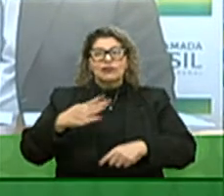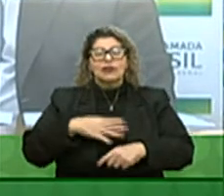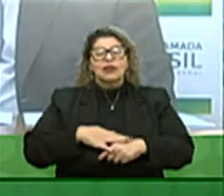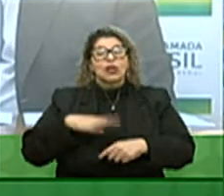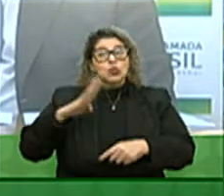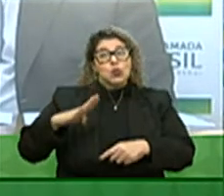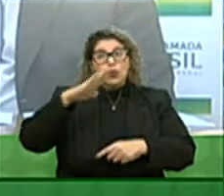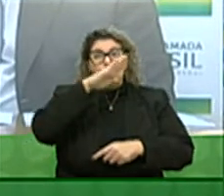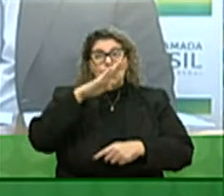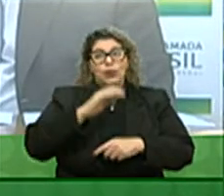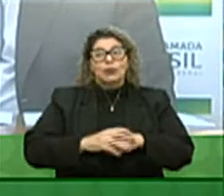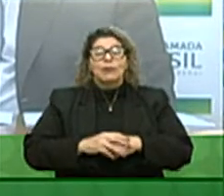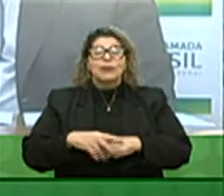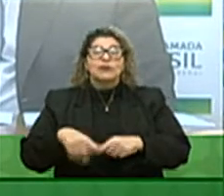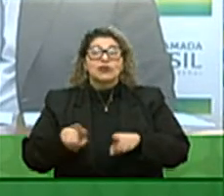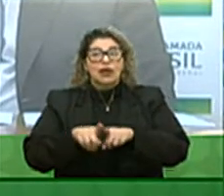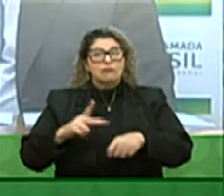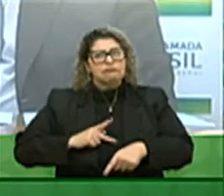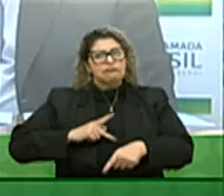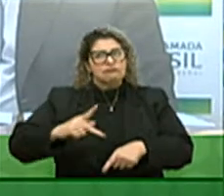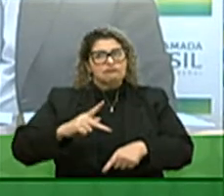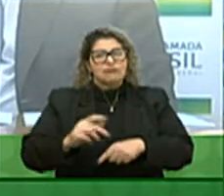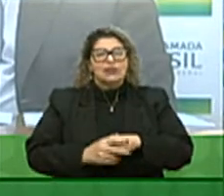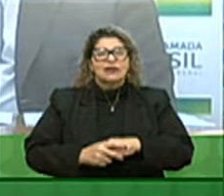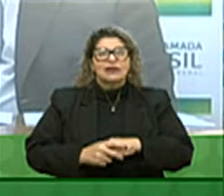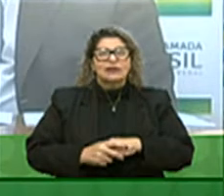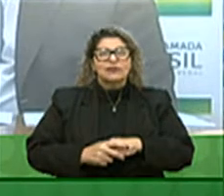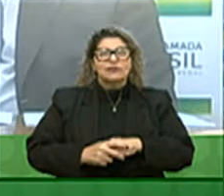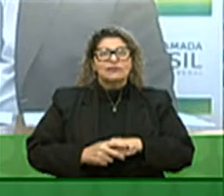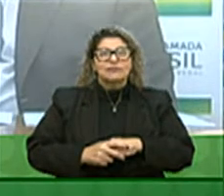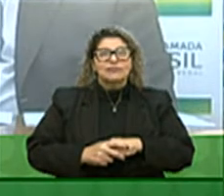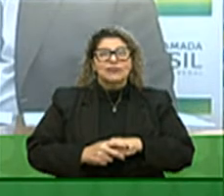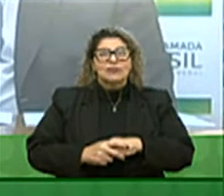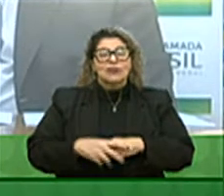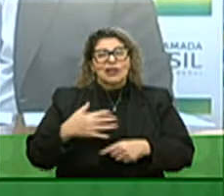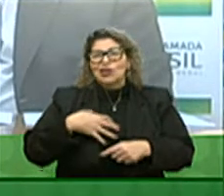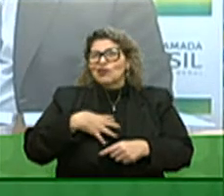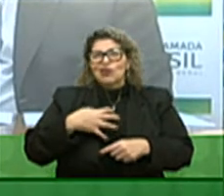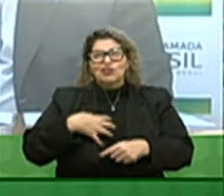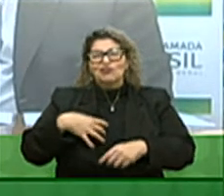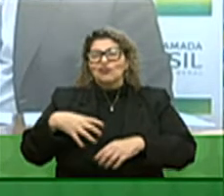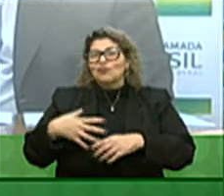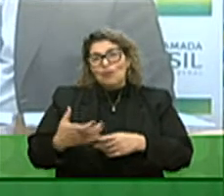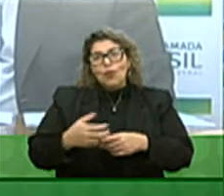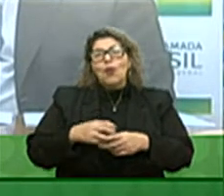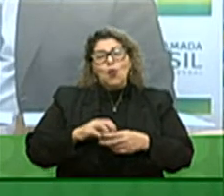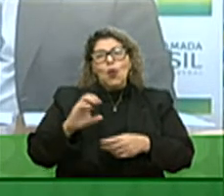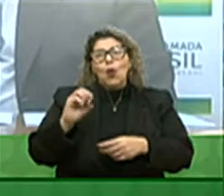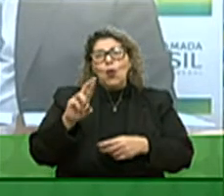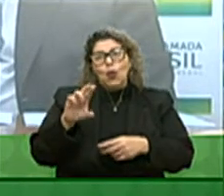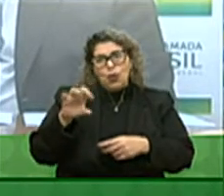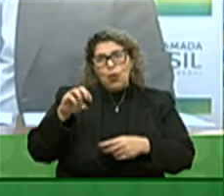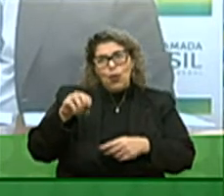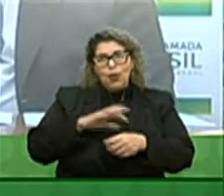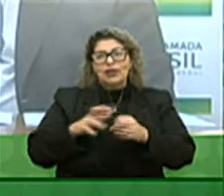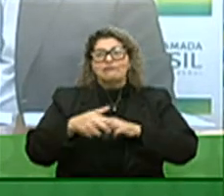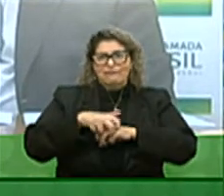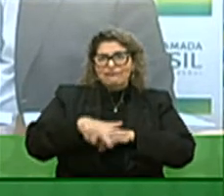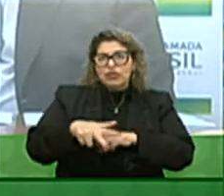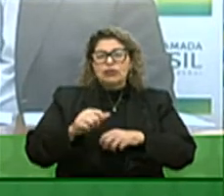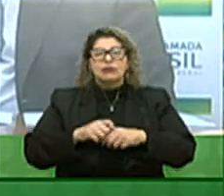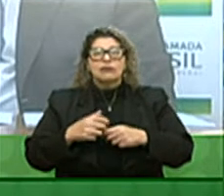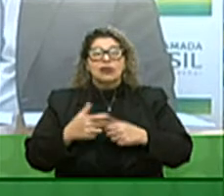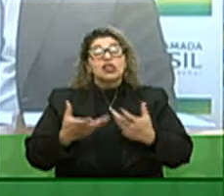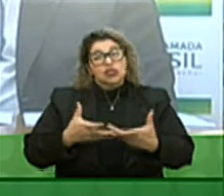República, presidente Jair Bolsonaro. Eu estou acometido do coronavírus na fase final